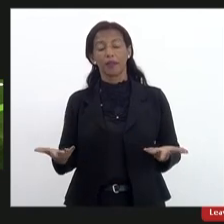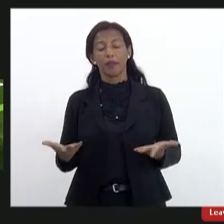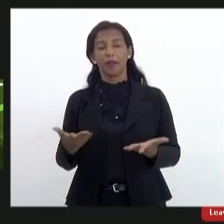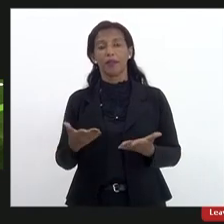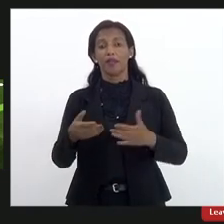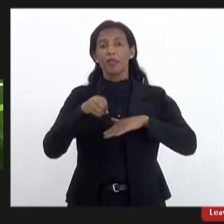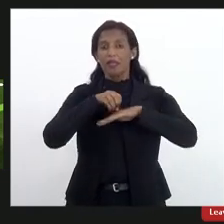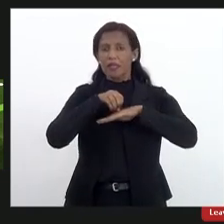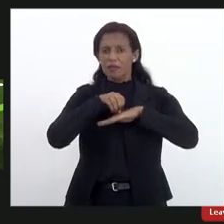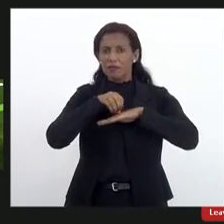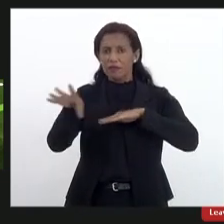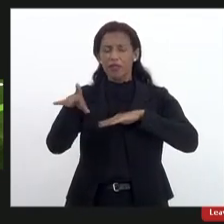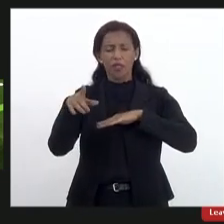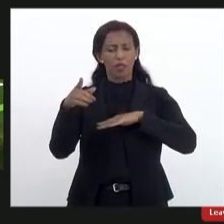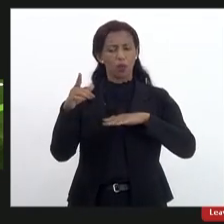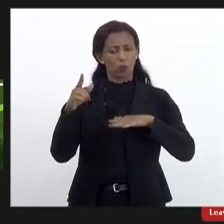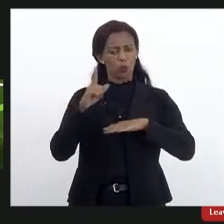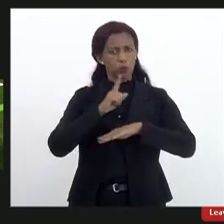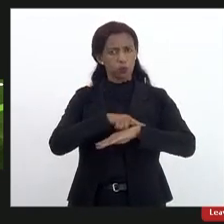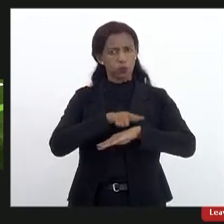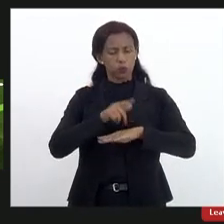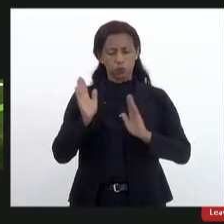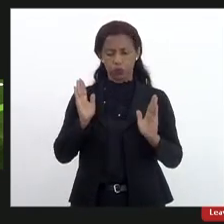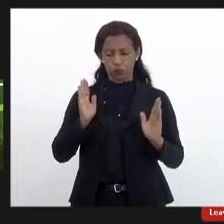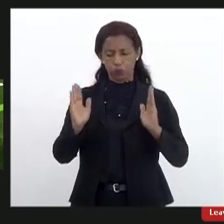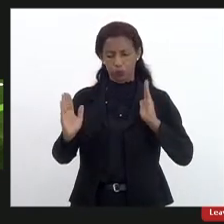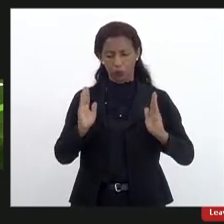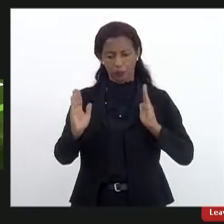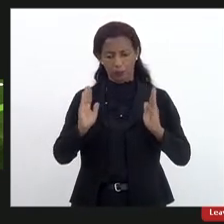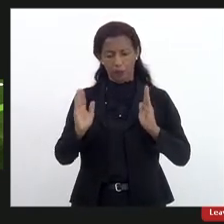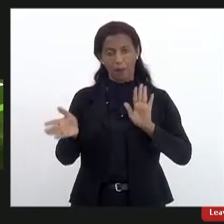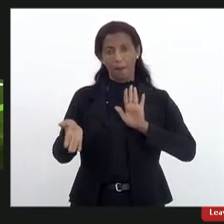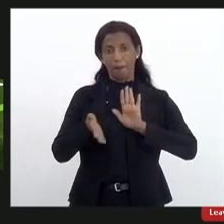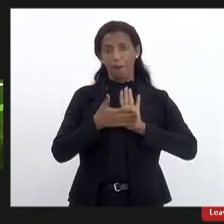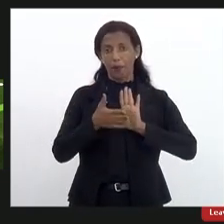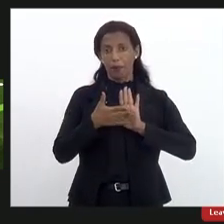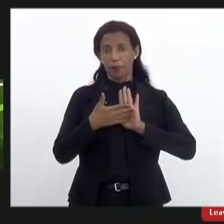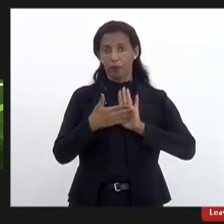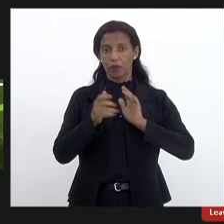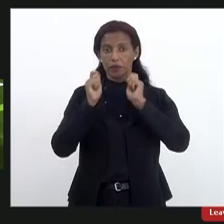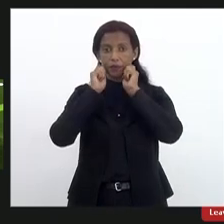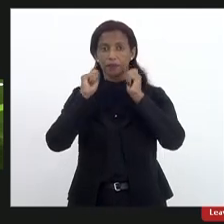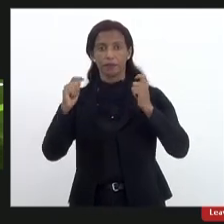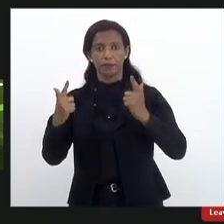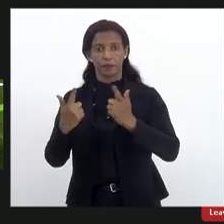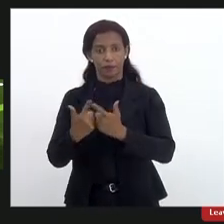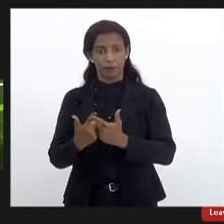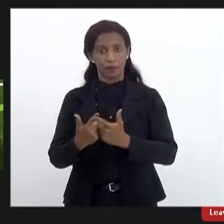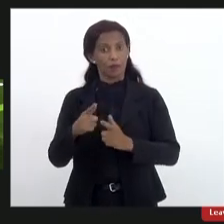é num determinado prazo a a proposta para alerje portanto é importante